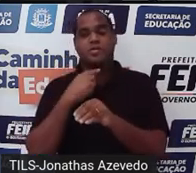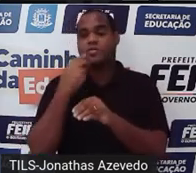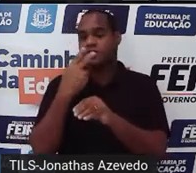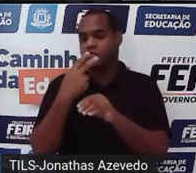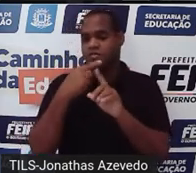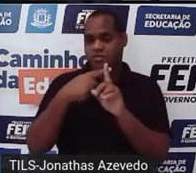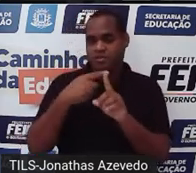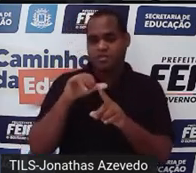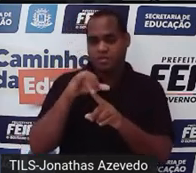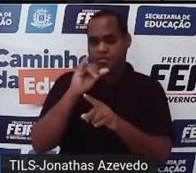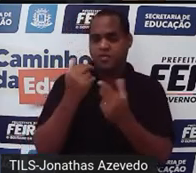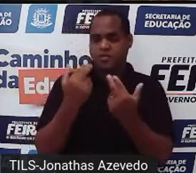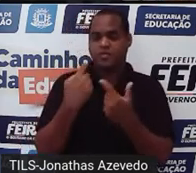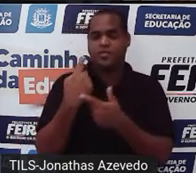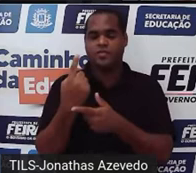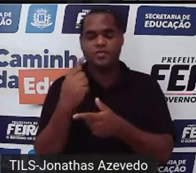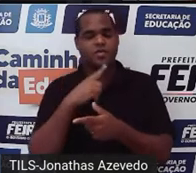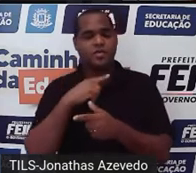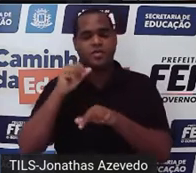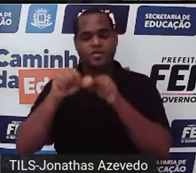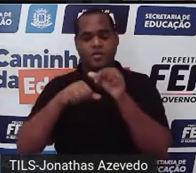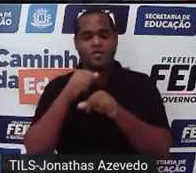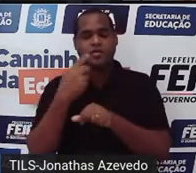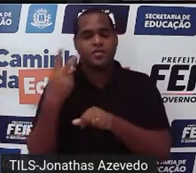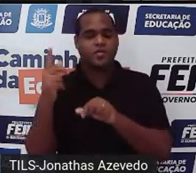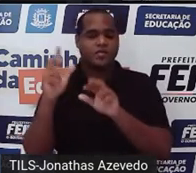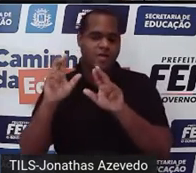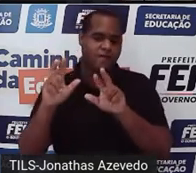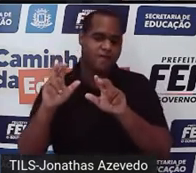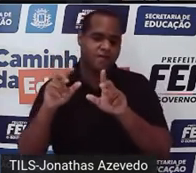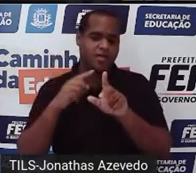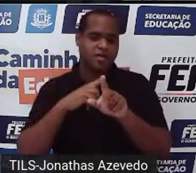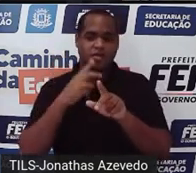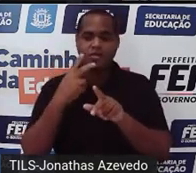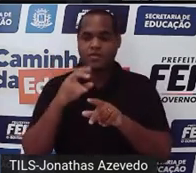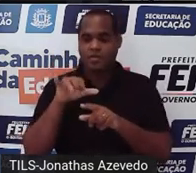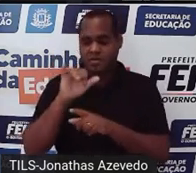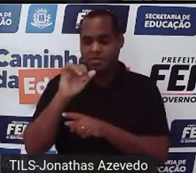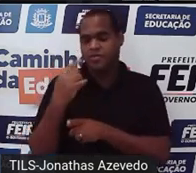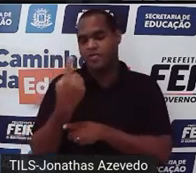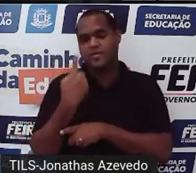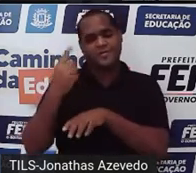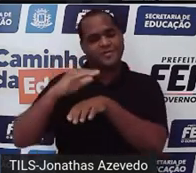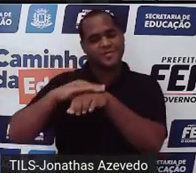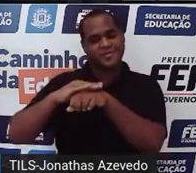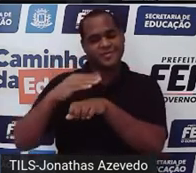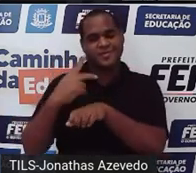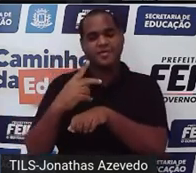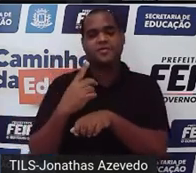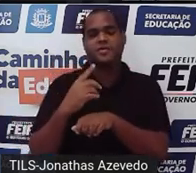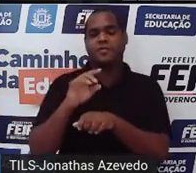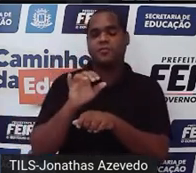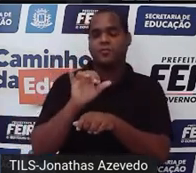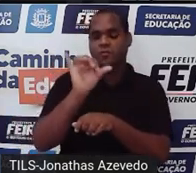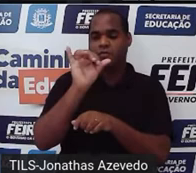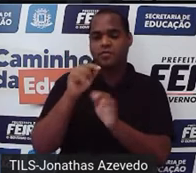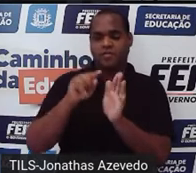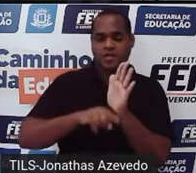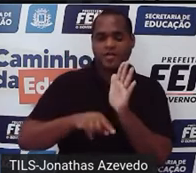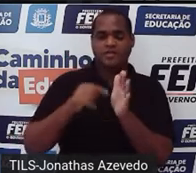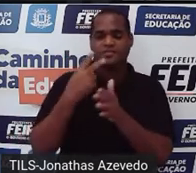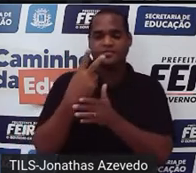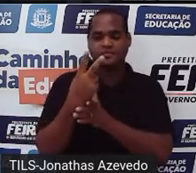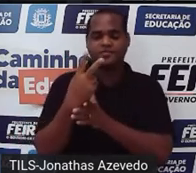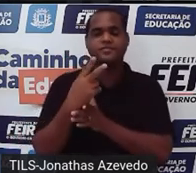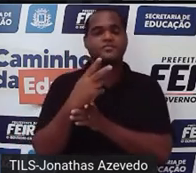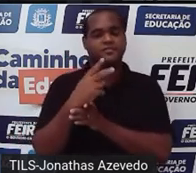y igual a 1. Esse 2 muda de lado, né? Para o y ficar sozinho. Vai ficar 1 menos 2. Porque